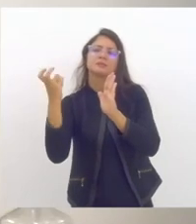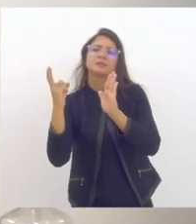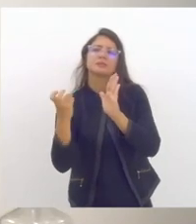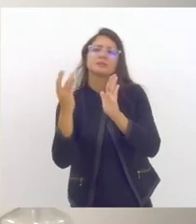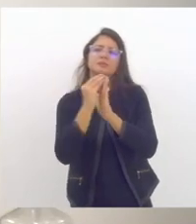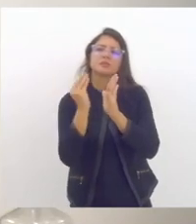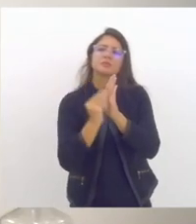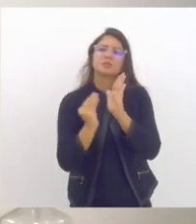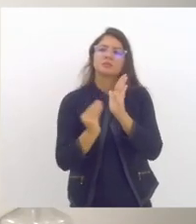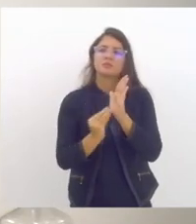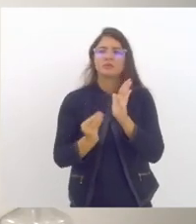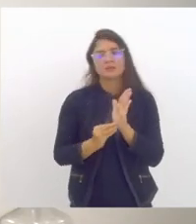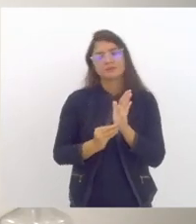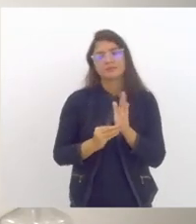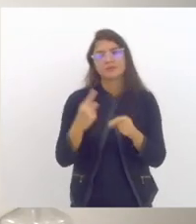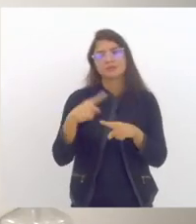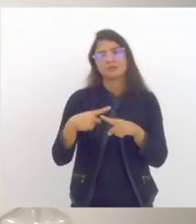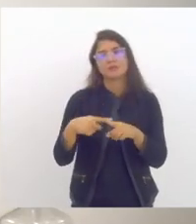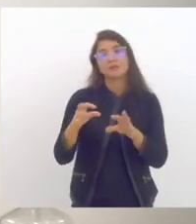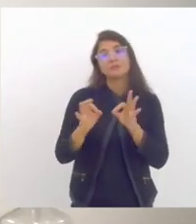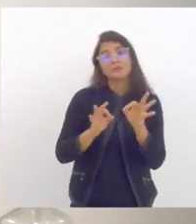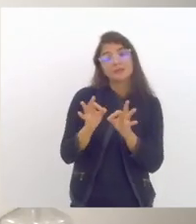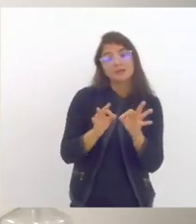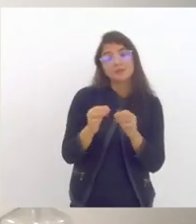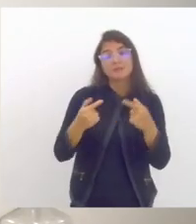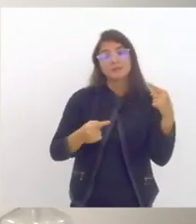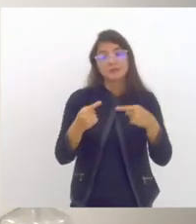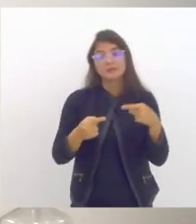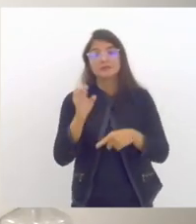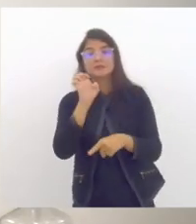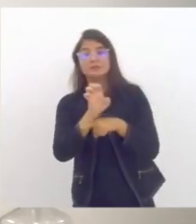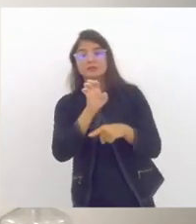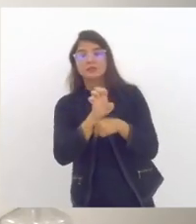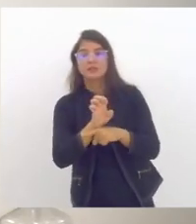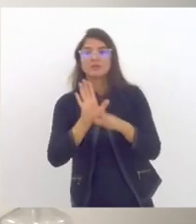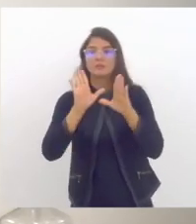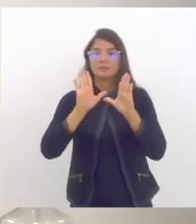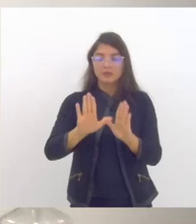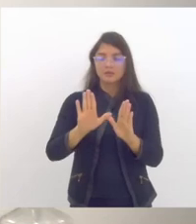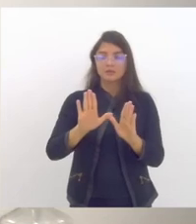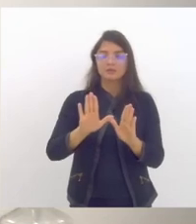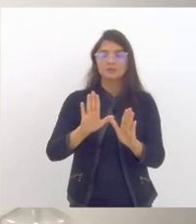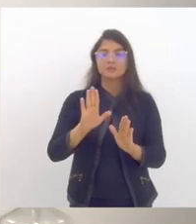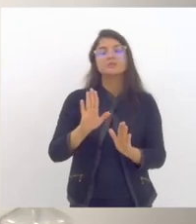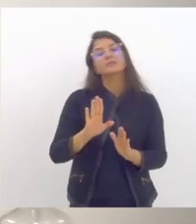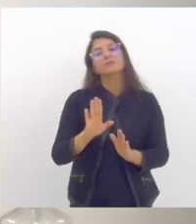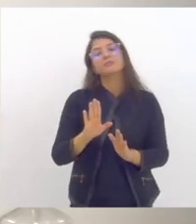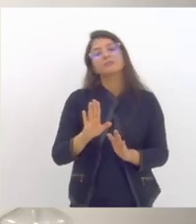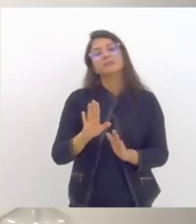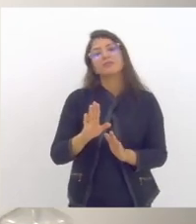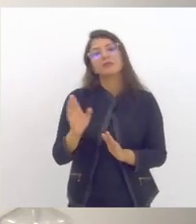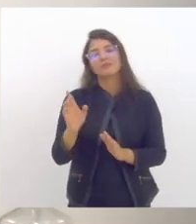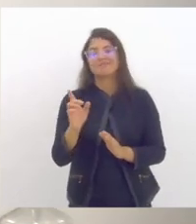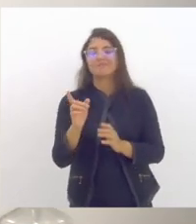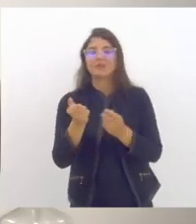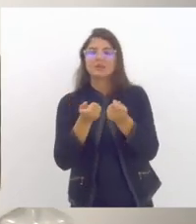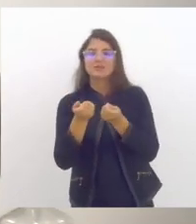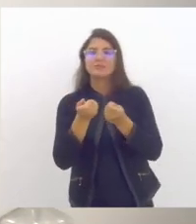educação para que esteja lá no plano como uma política de estado mas com o regime de recuperação fiscal que de alguma forma